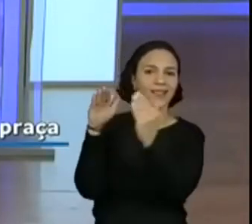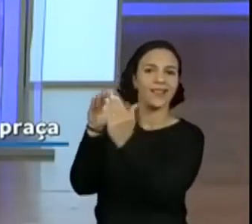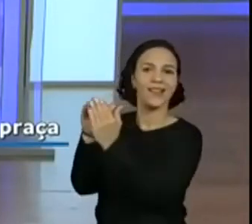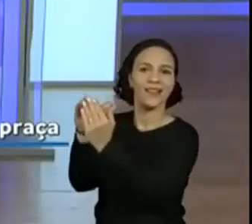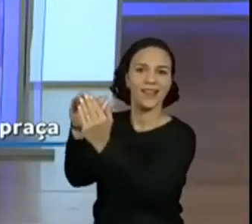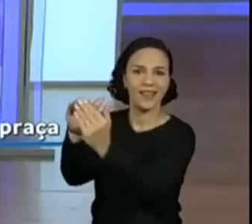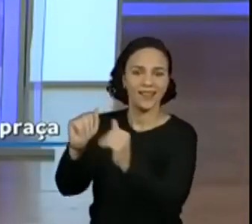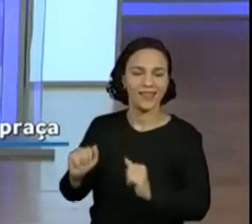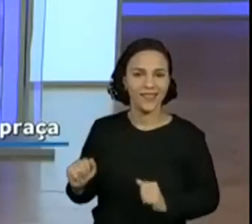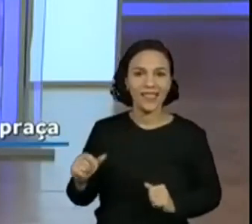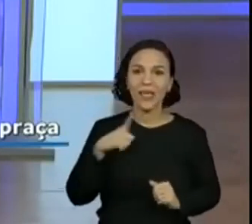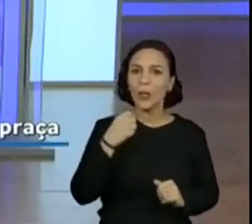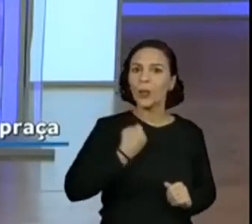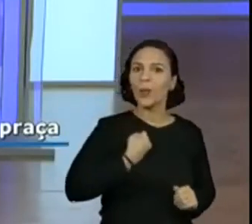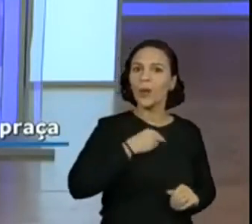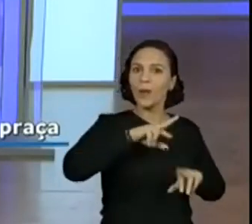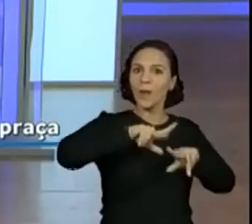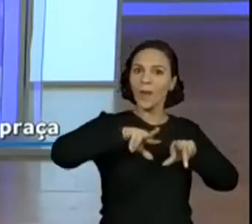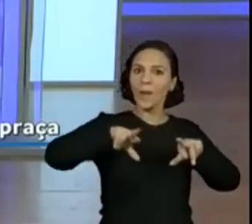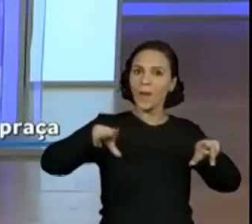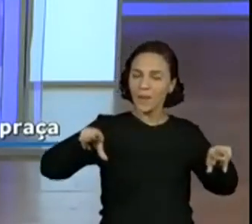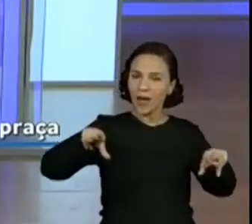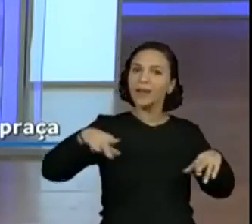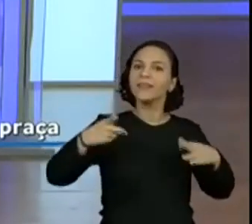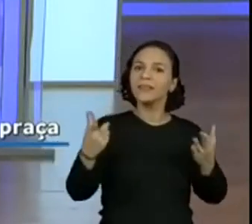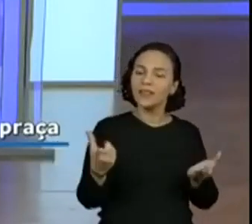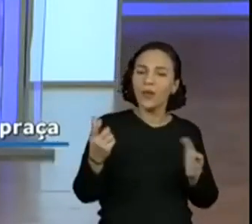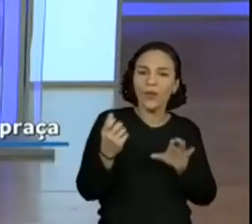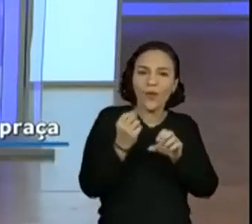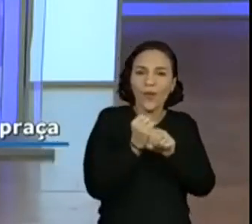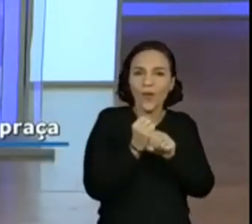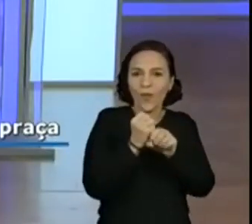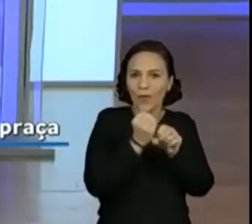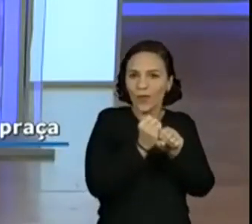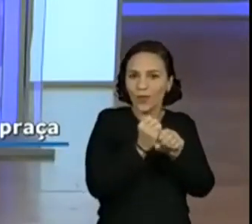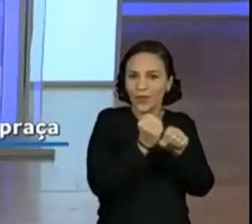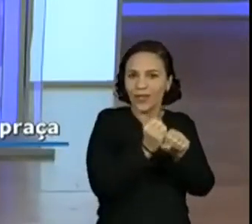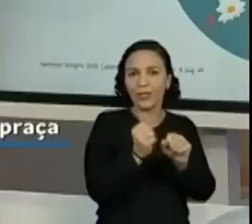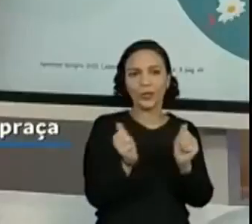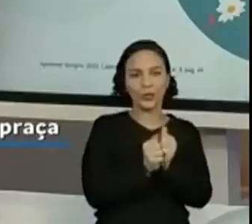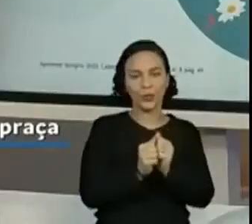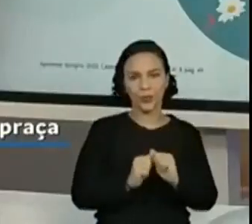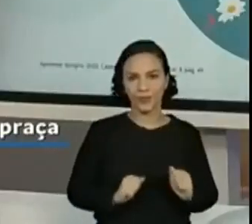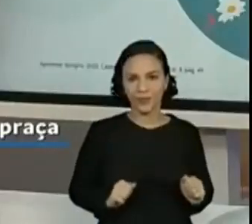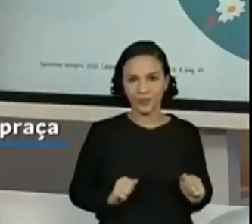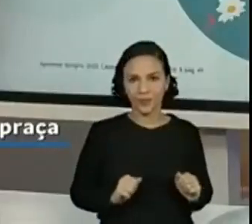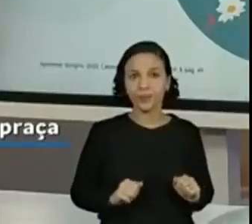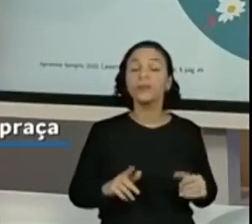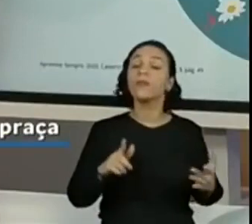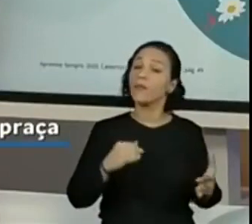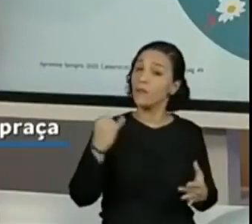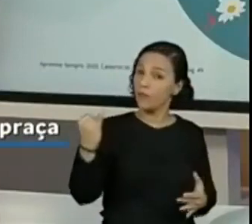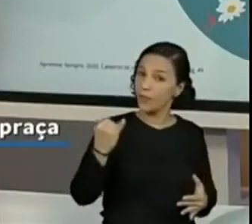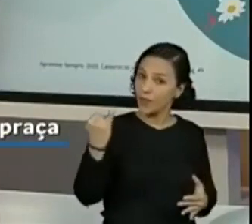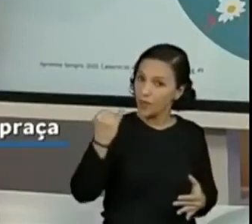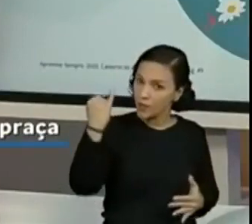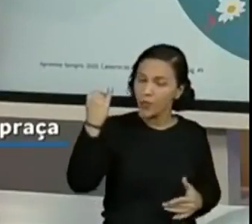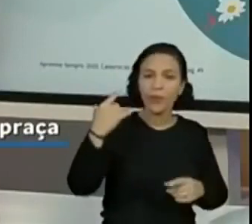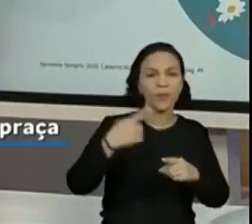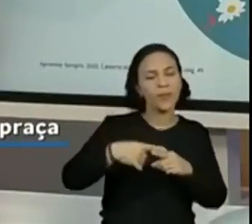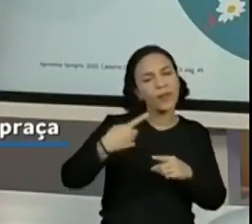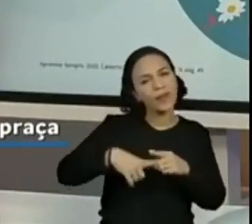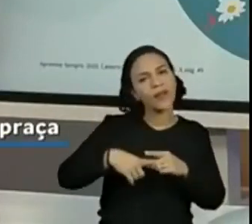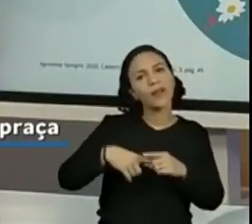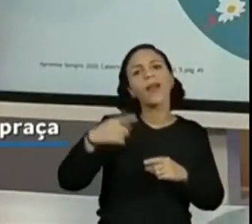outros números. E a gente foi aqui contando com eles. Então, é super importante que além de ir falando